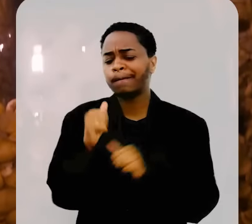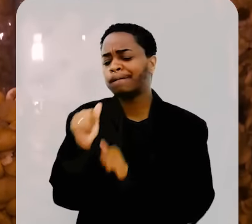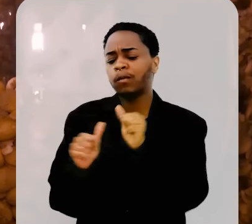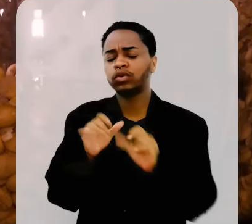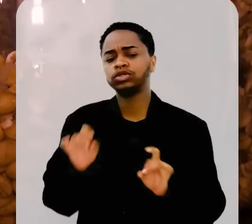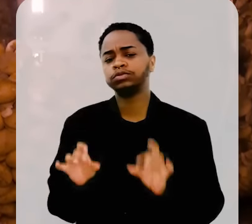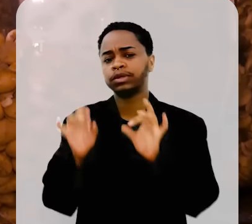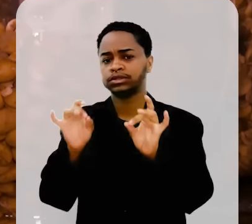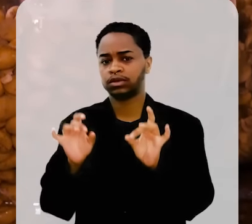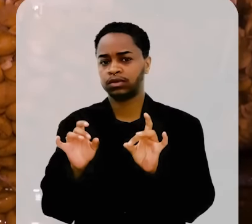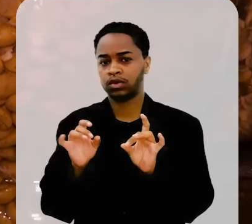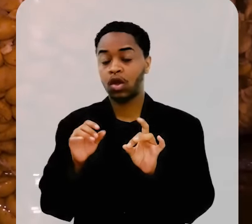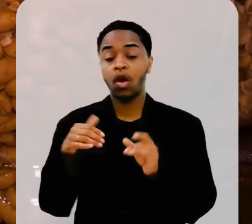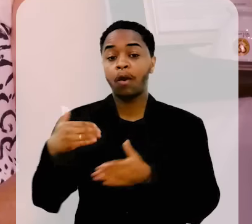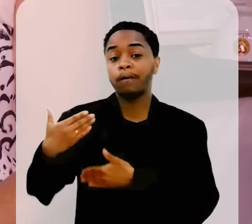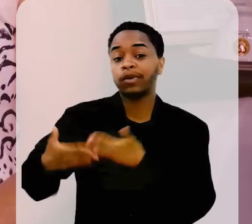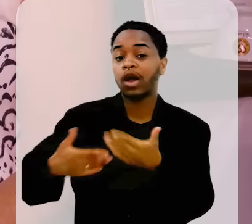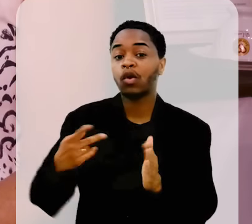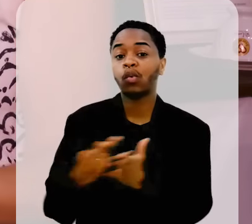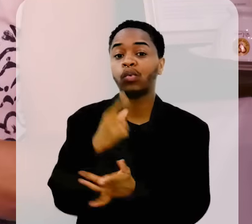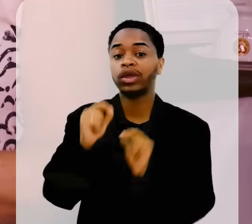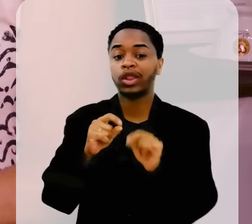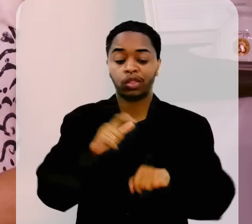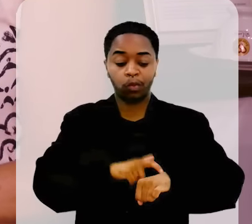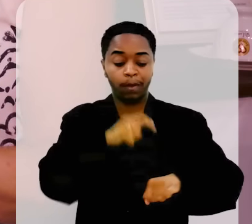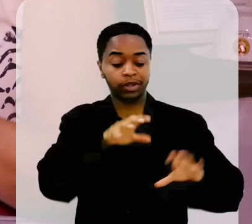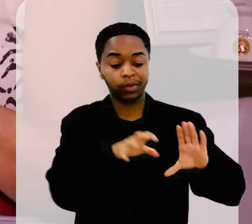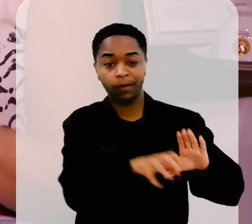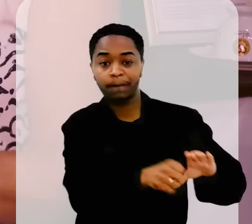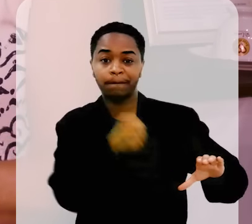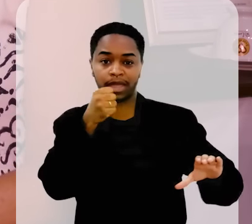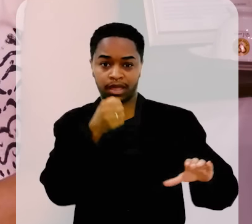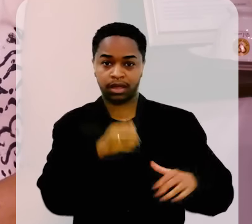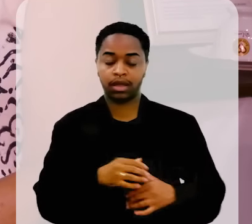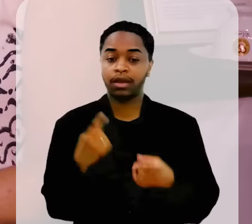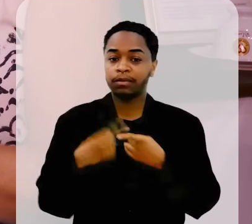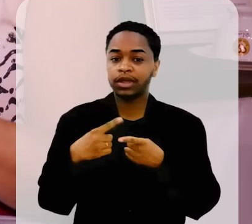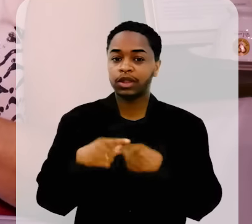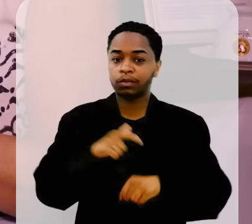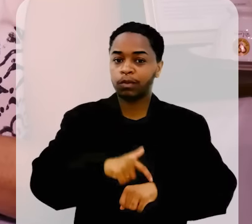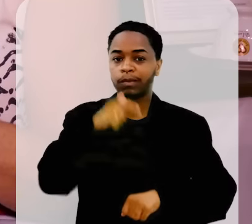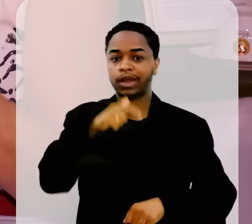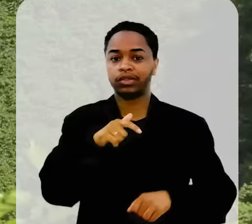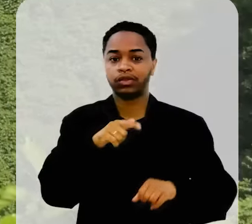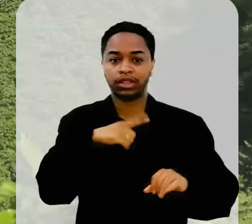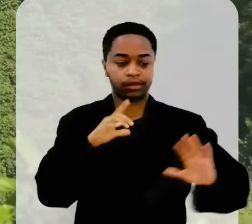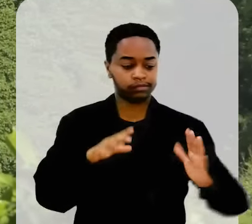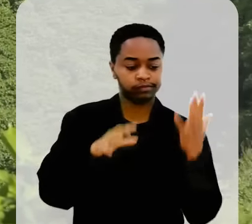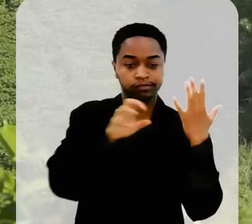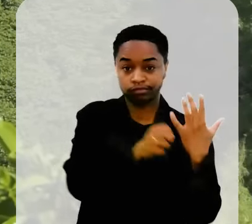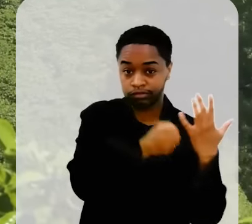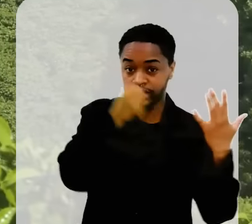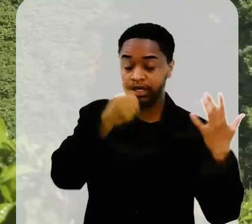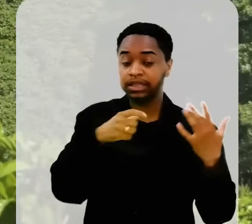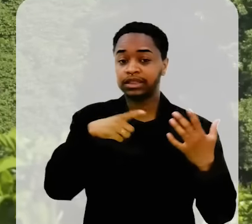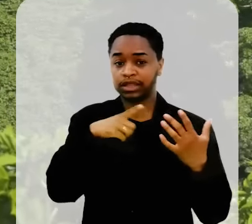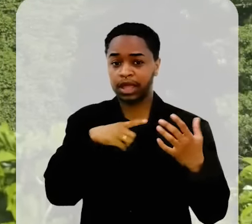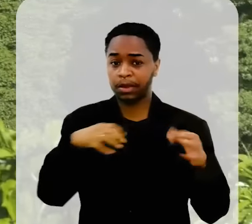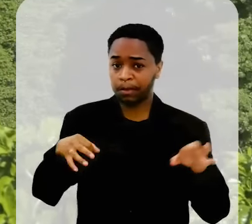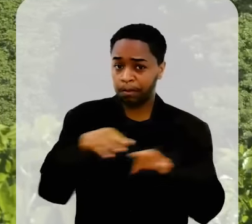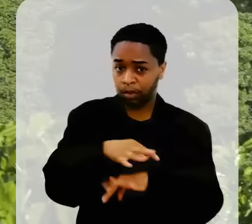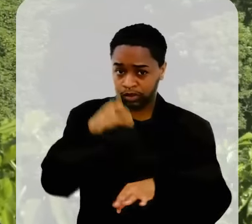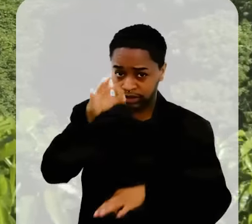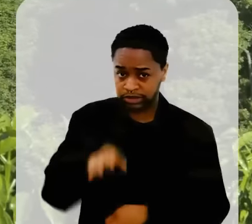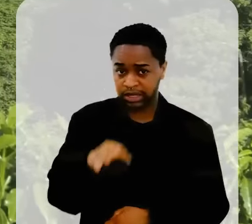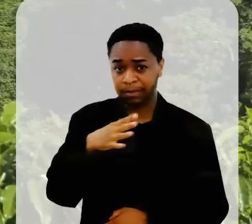Quando que um café passa a ser especial? Esse processo está todo na colheita. A partir do momento que você colhe esse café com o